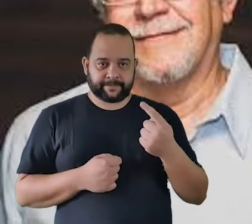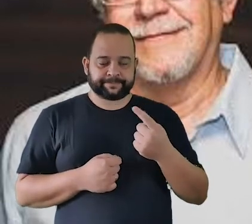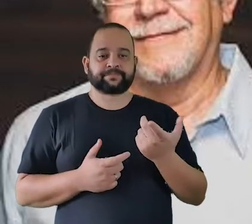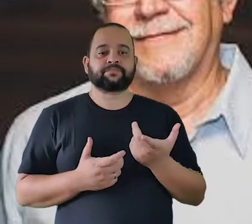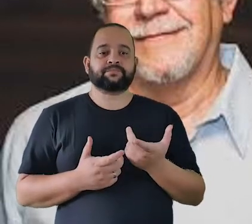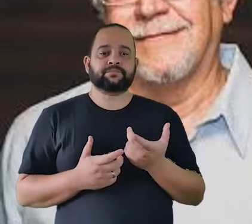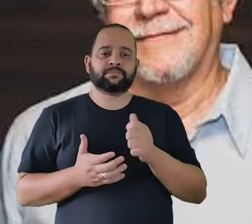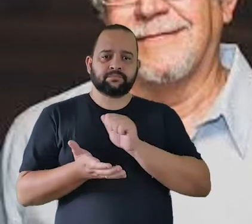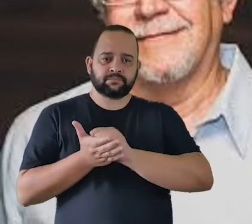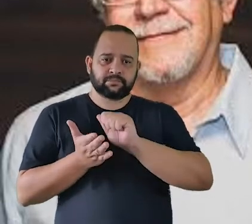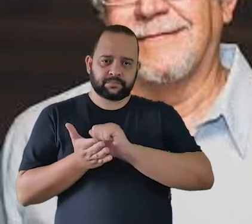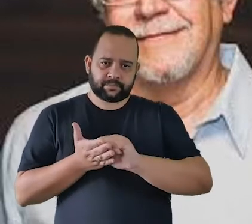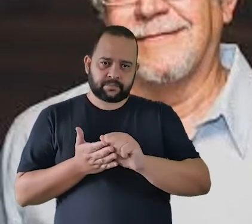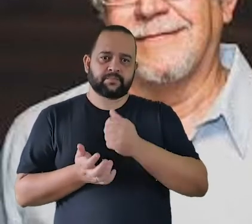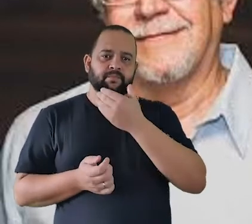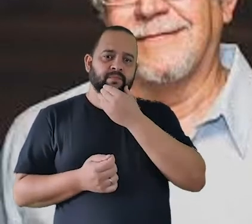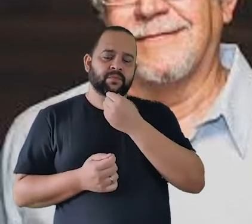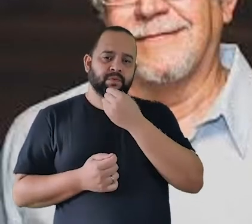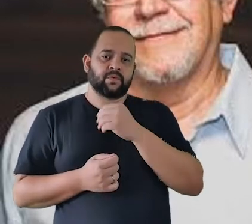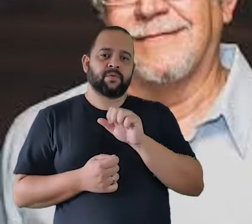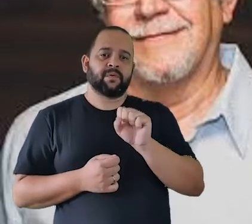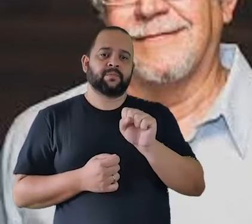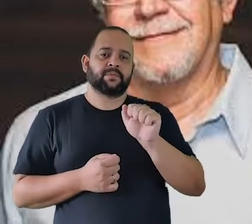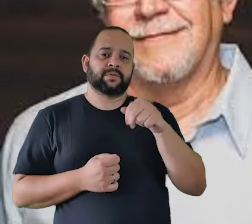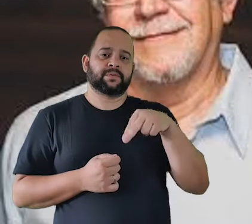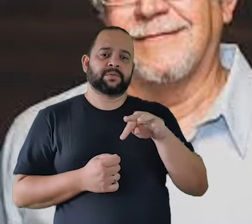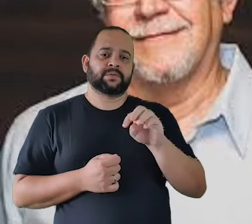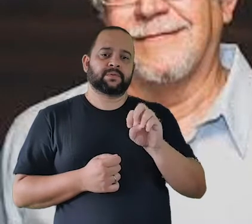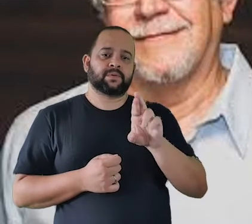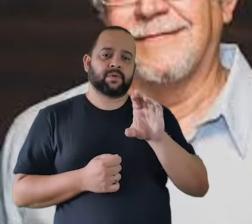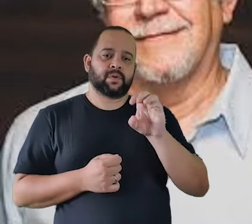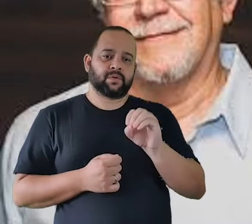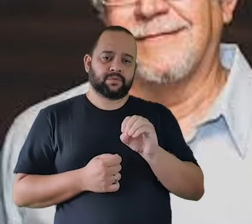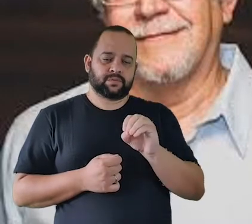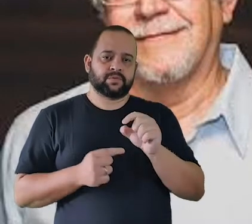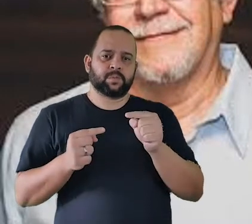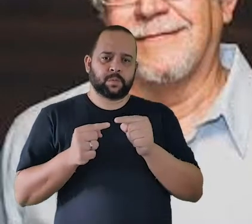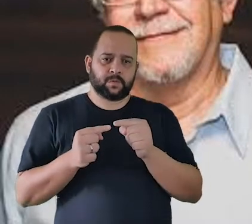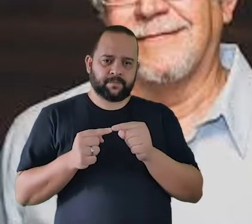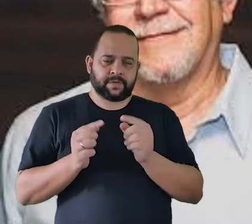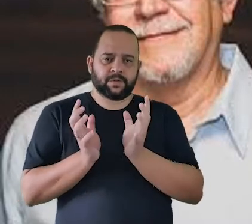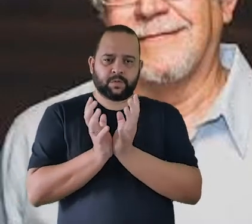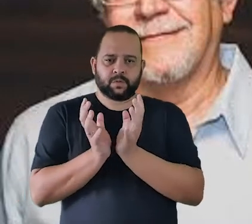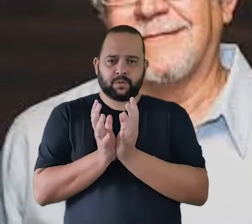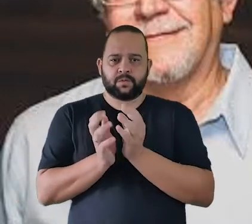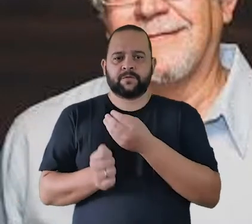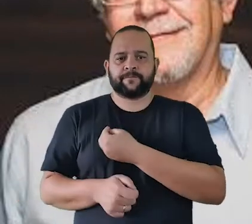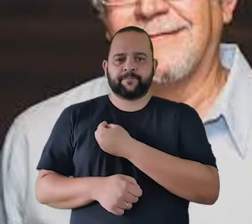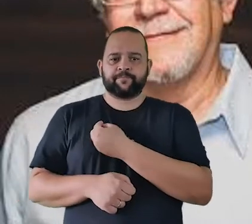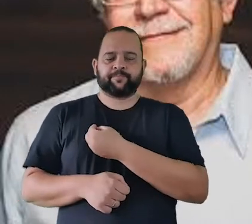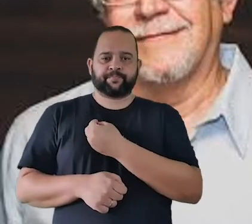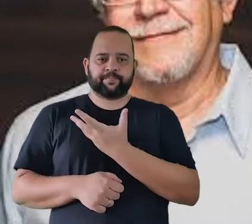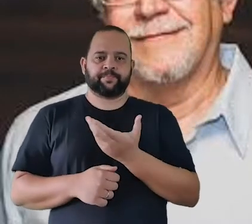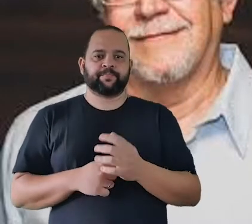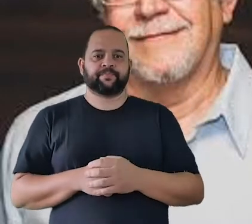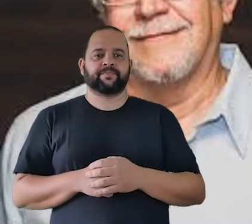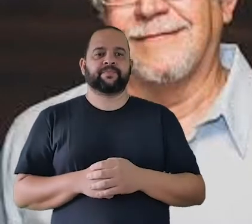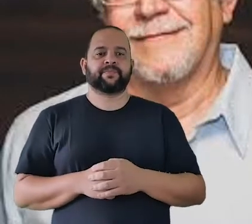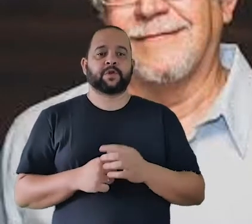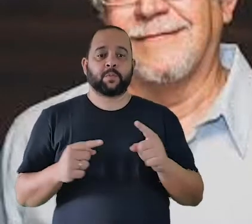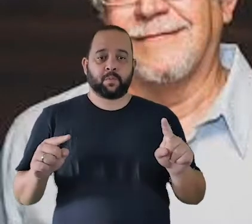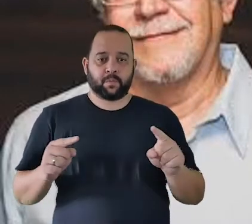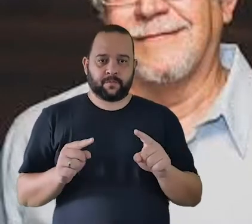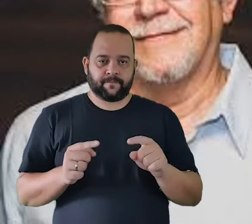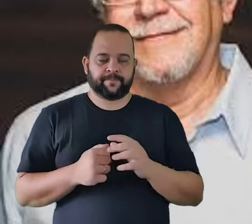composição do Santoro está muito atrelada ao mundo do Grupo Música Viva. Uma segunda